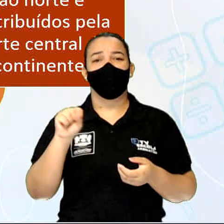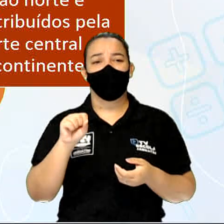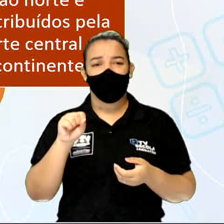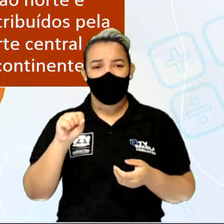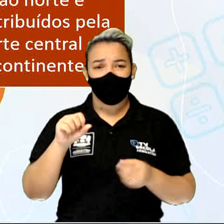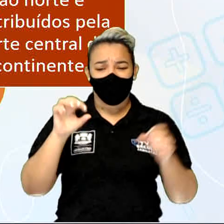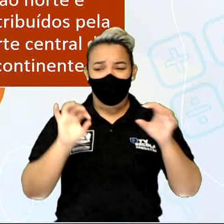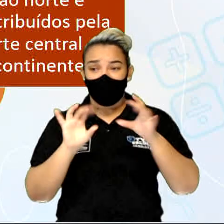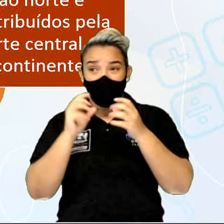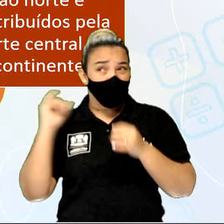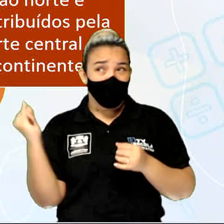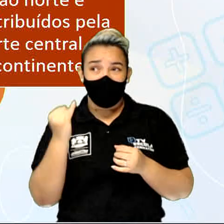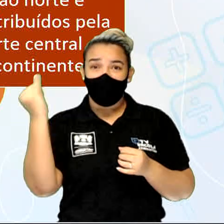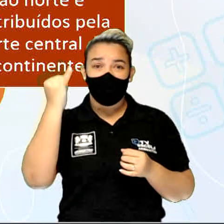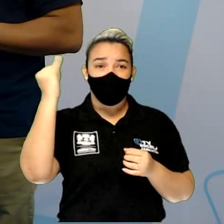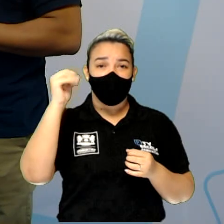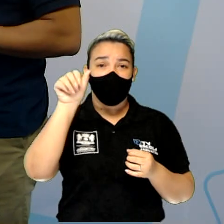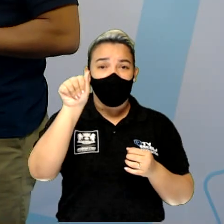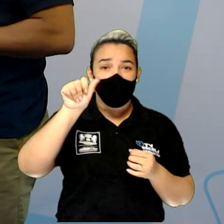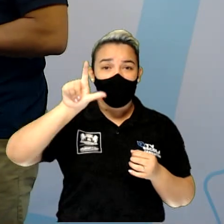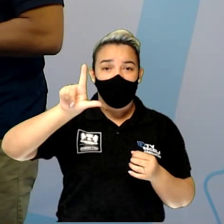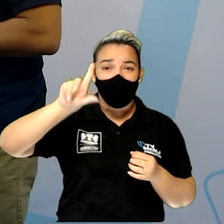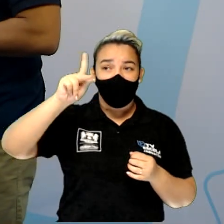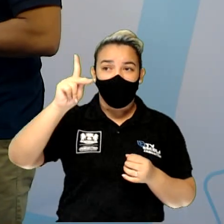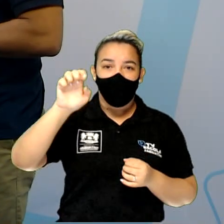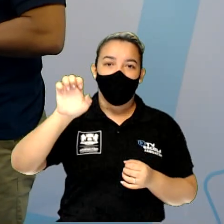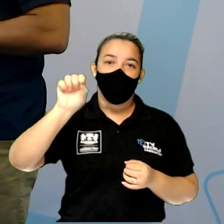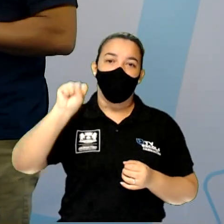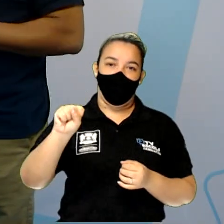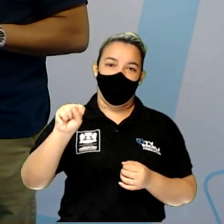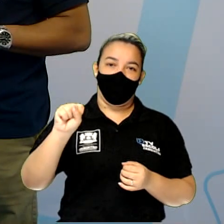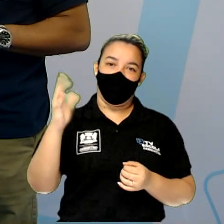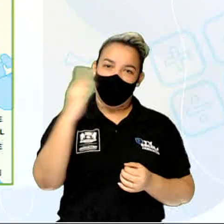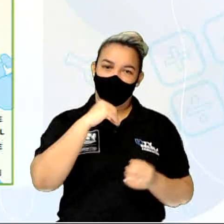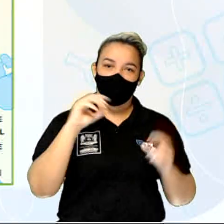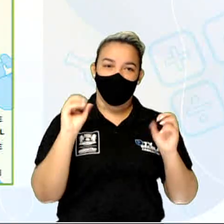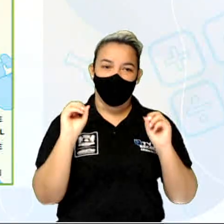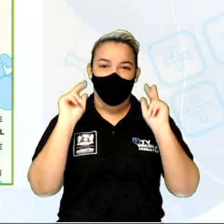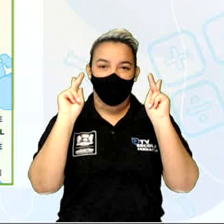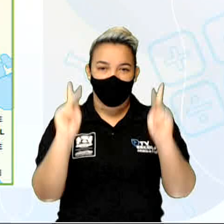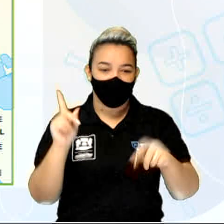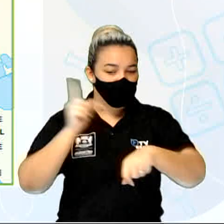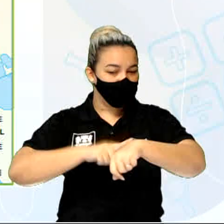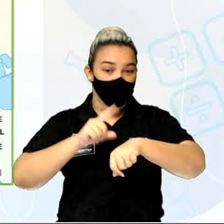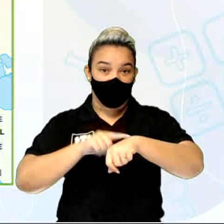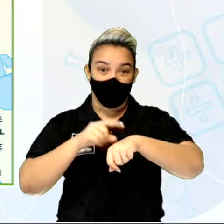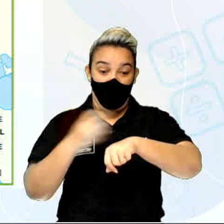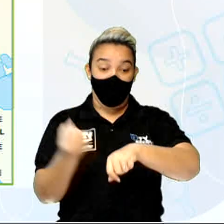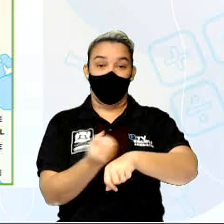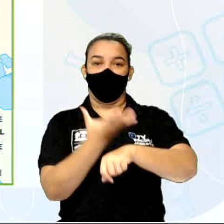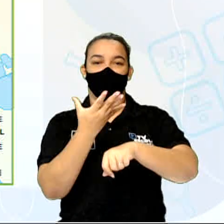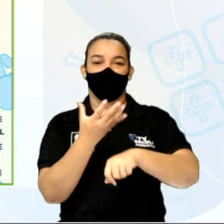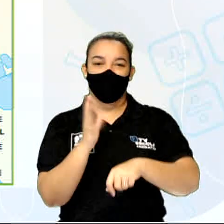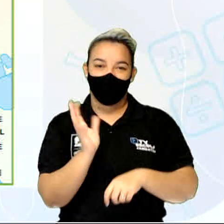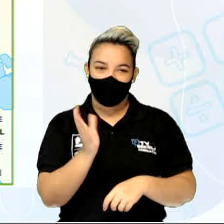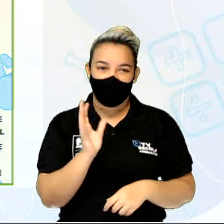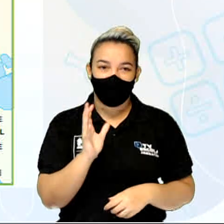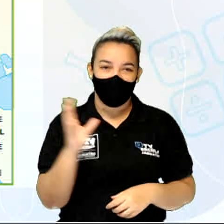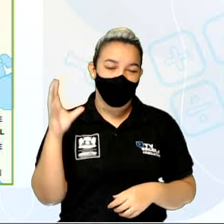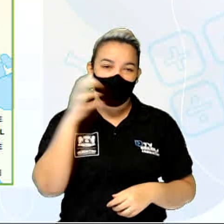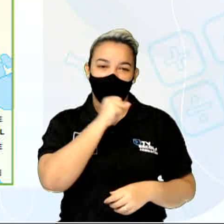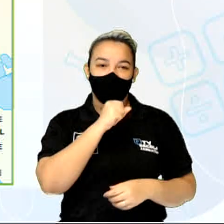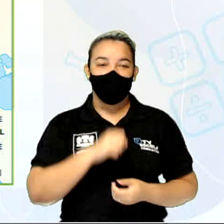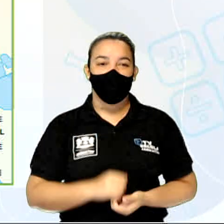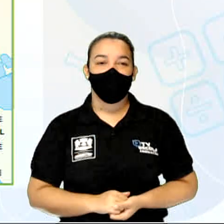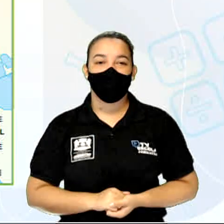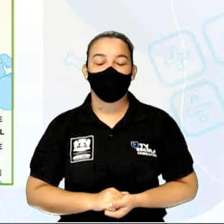cadeia mais importante é a dos Alpes. Ok? Vamos embora, que o tempo da gente já está se encerrando. Então, vamos lá. A gente